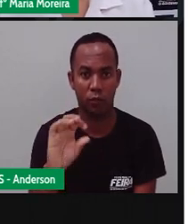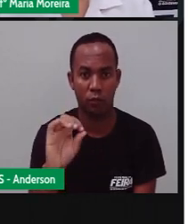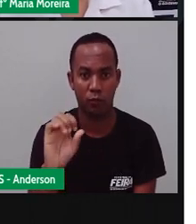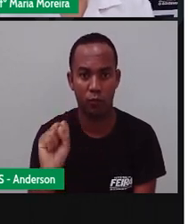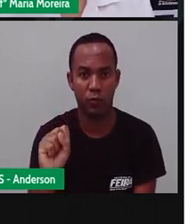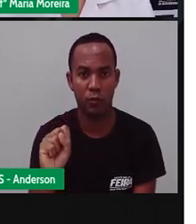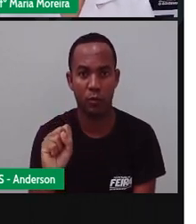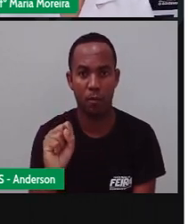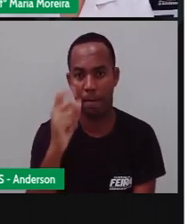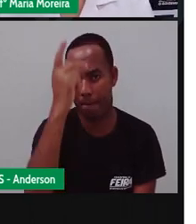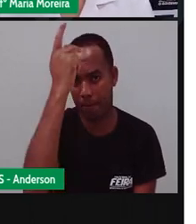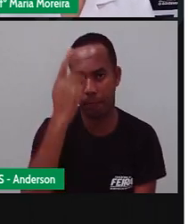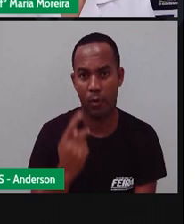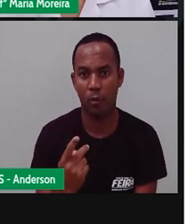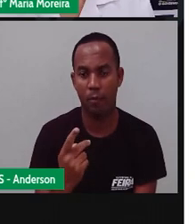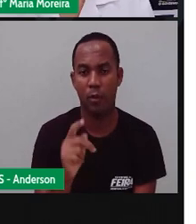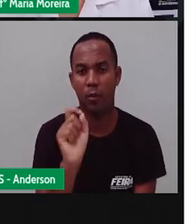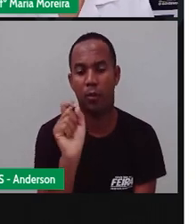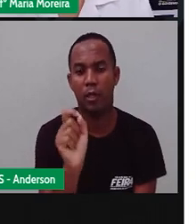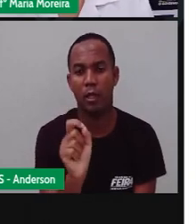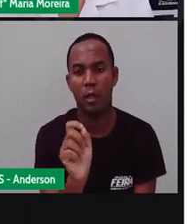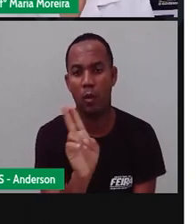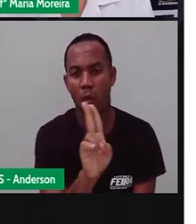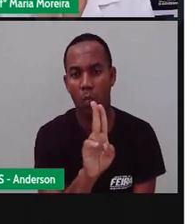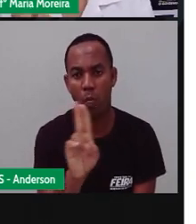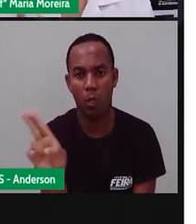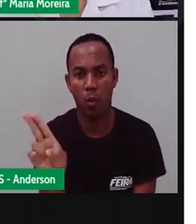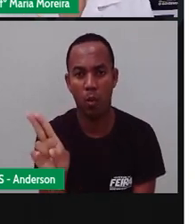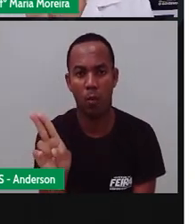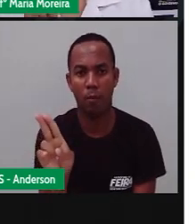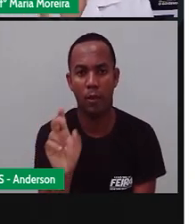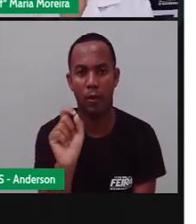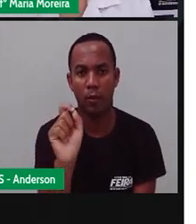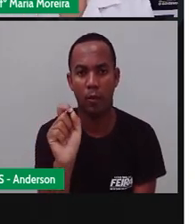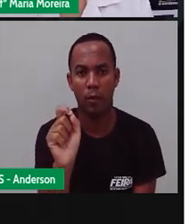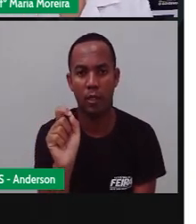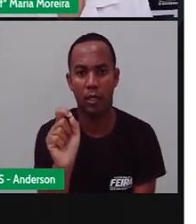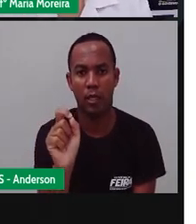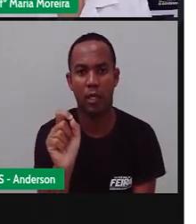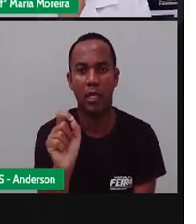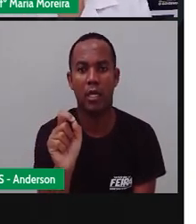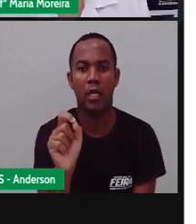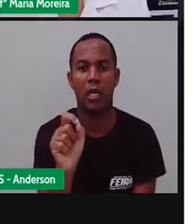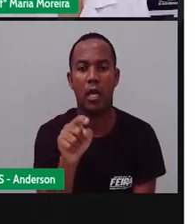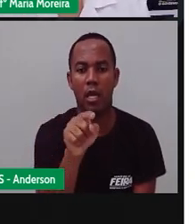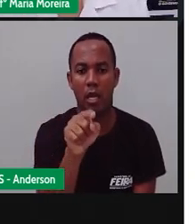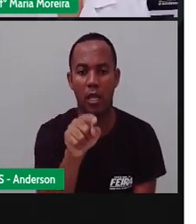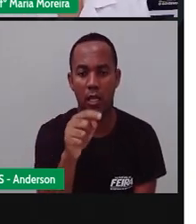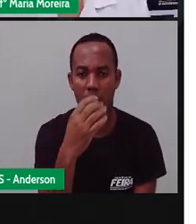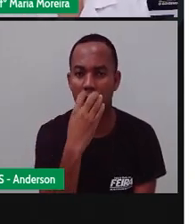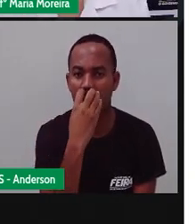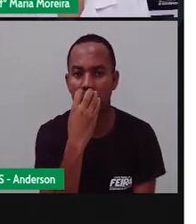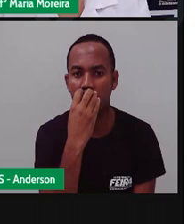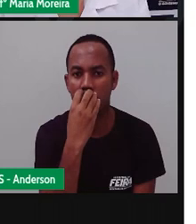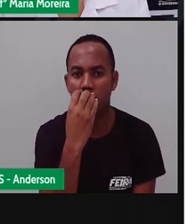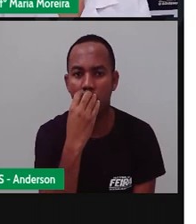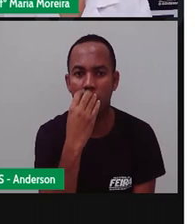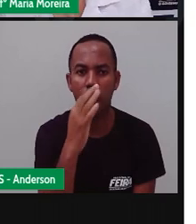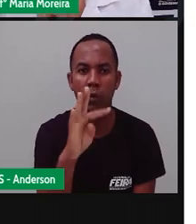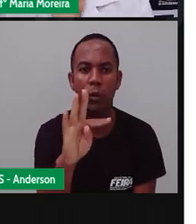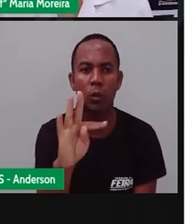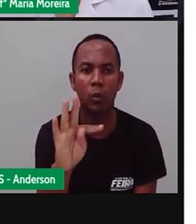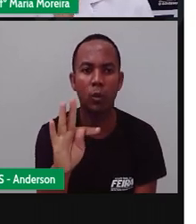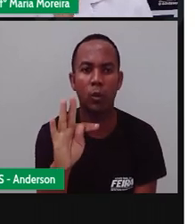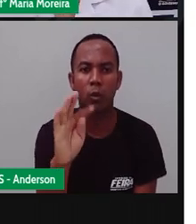cão se chama Totó. Então, ó, portanto, Totó é o nome daquele cachorro especificamente.